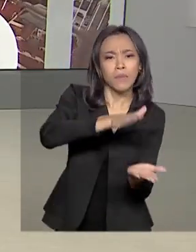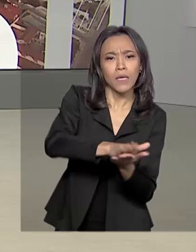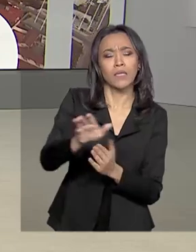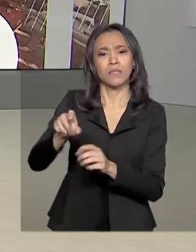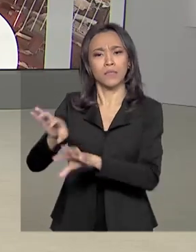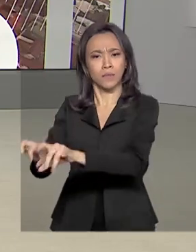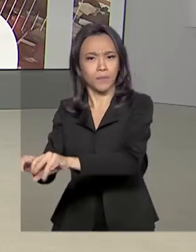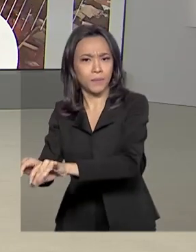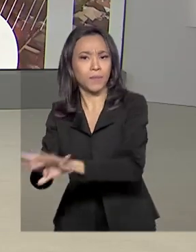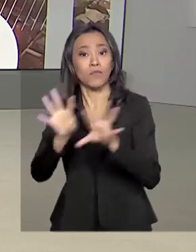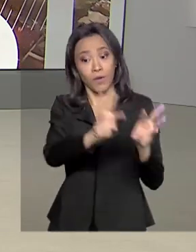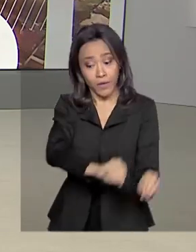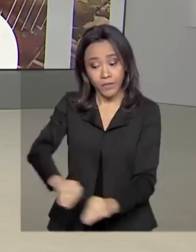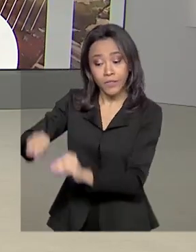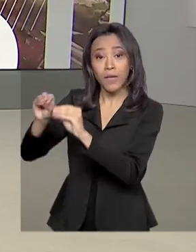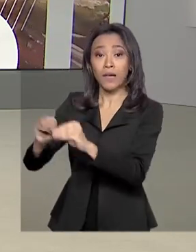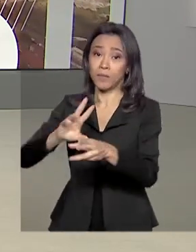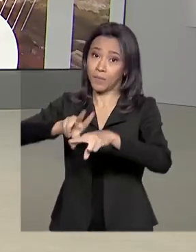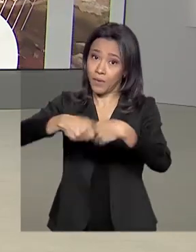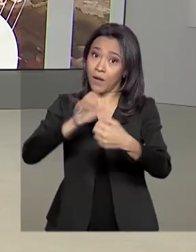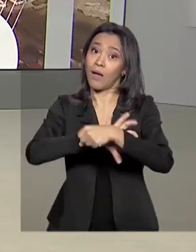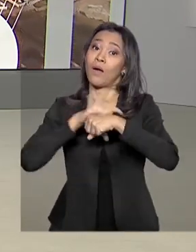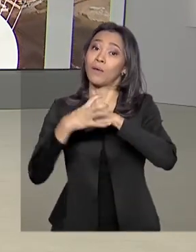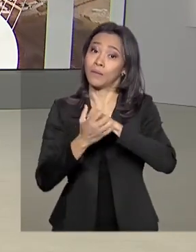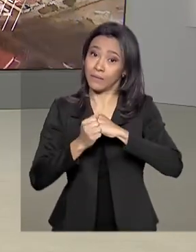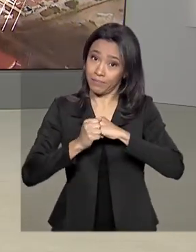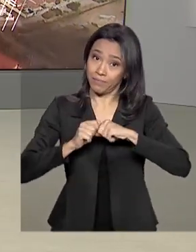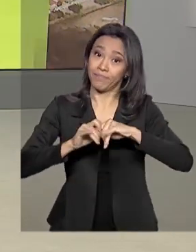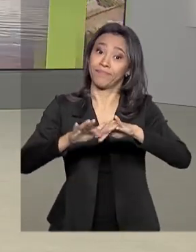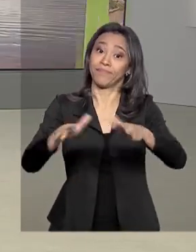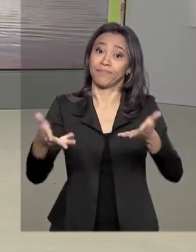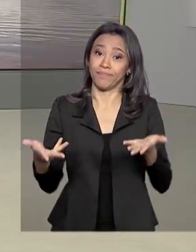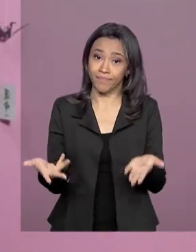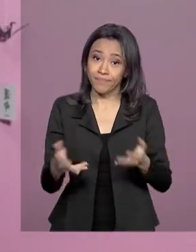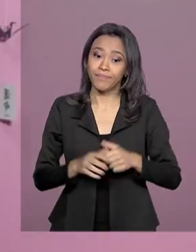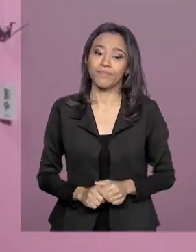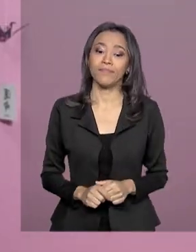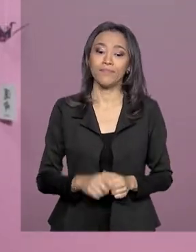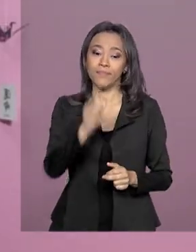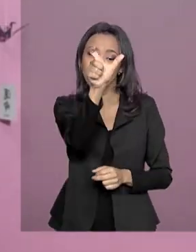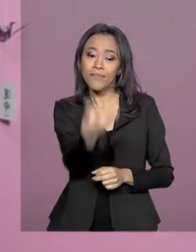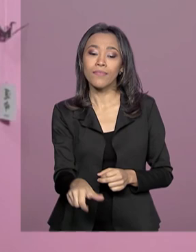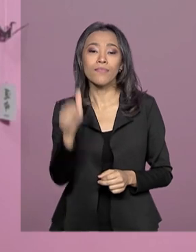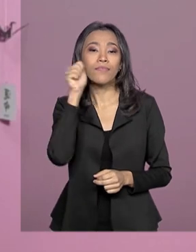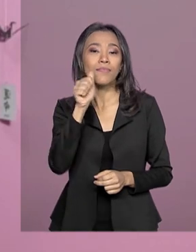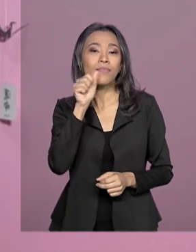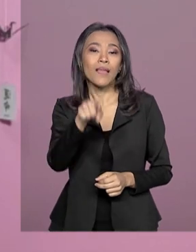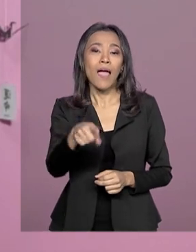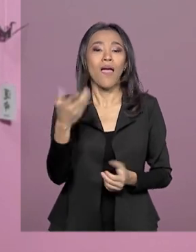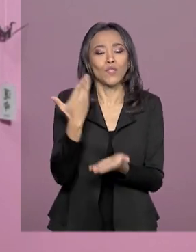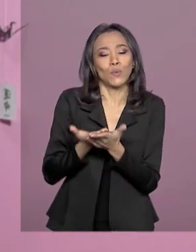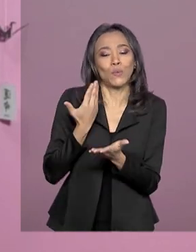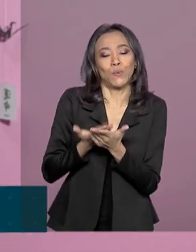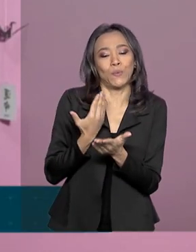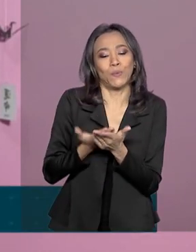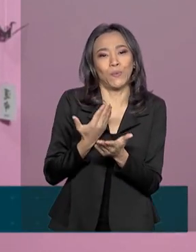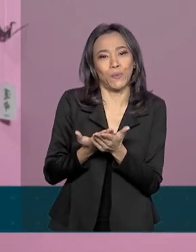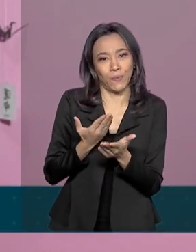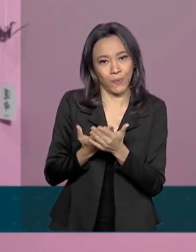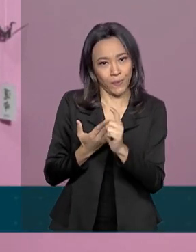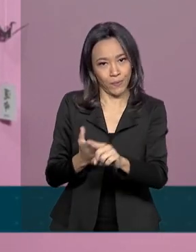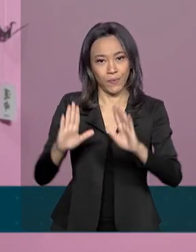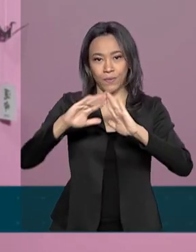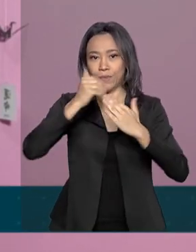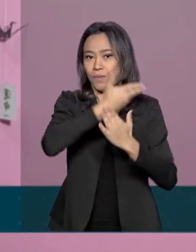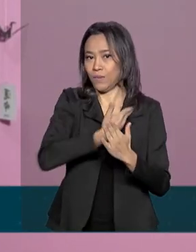foram adiadas por causa da pandemia do novo coronavírus. Ana Clara é estudante da Rede Pública de